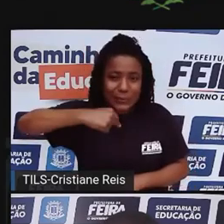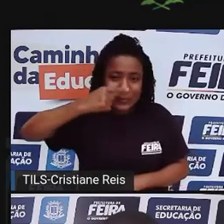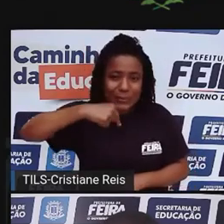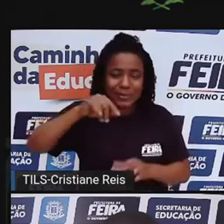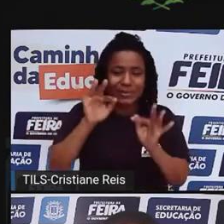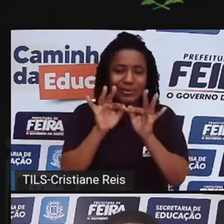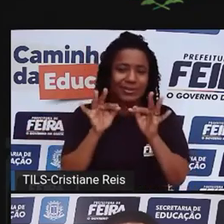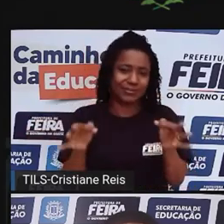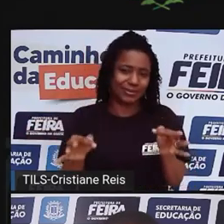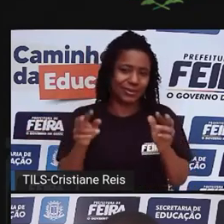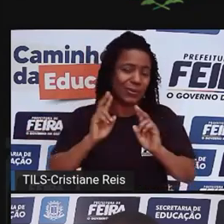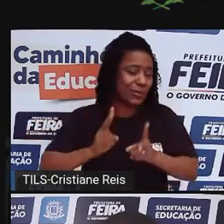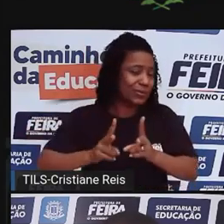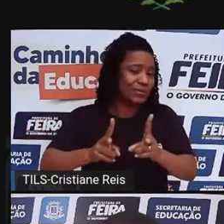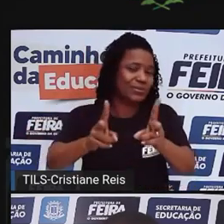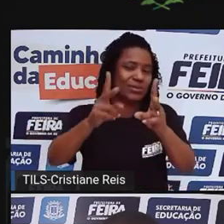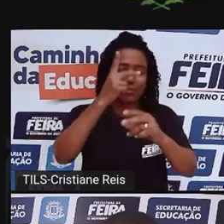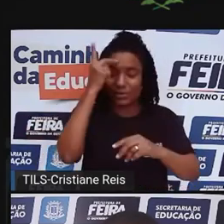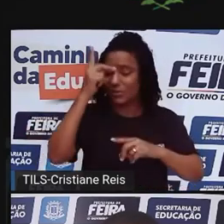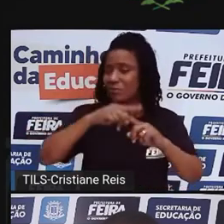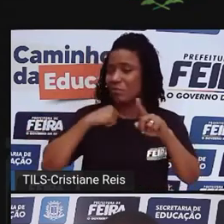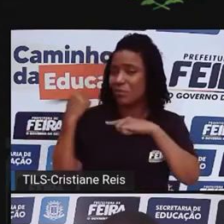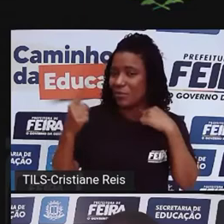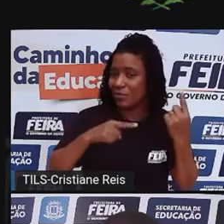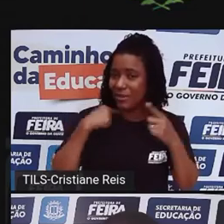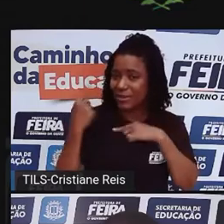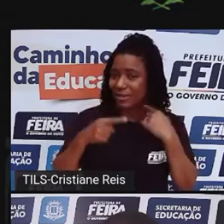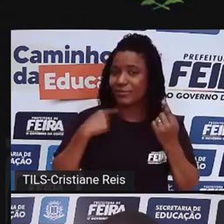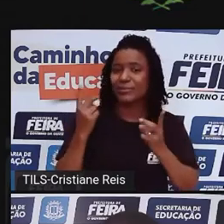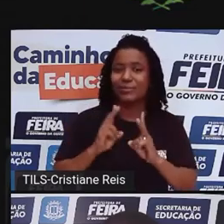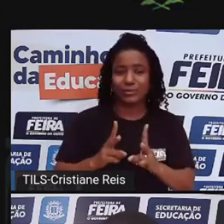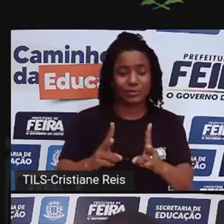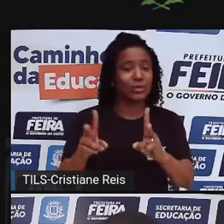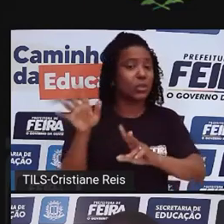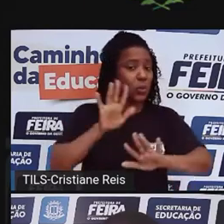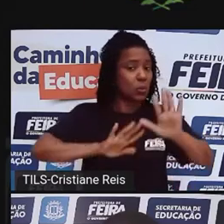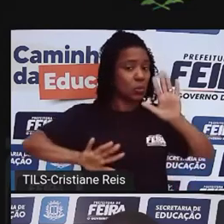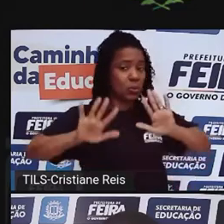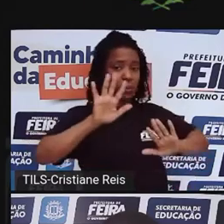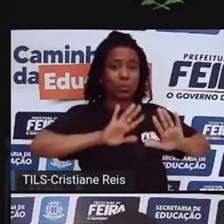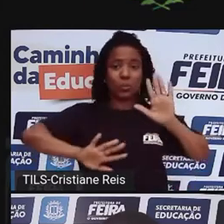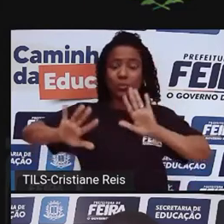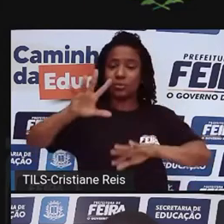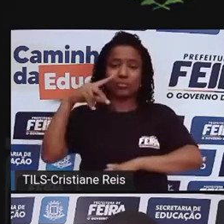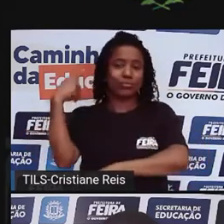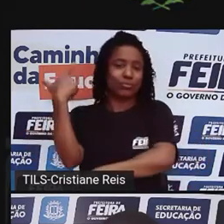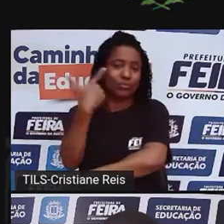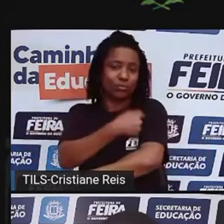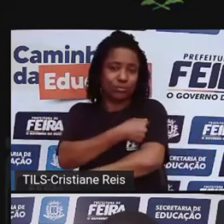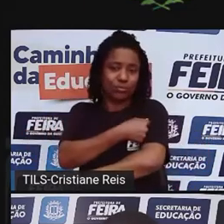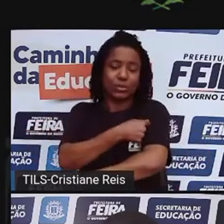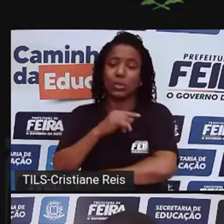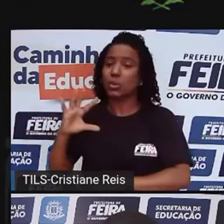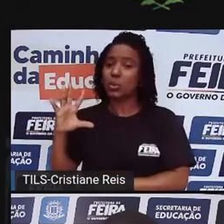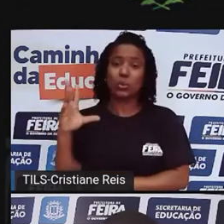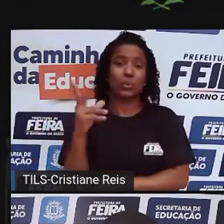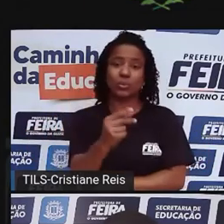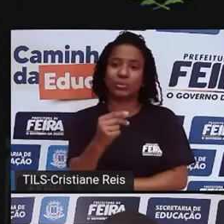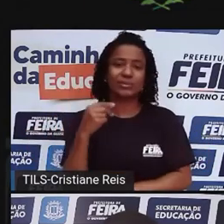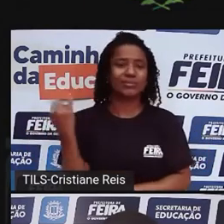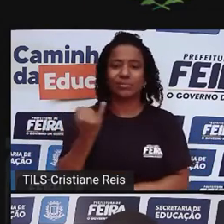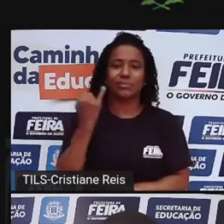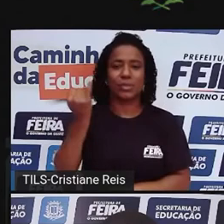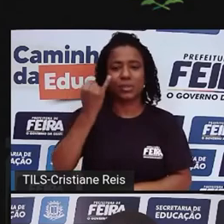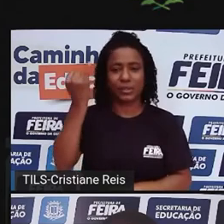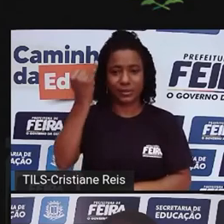continua aí assolando e matando muitas pessoas, temos que ter cuidado e vacina para todos, todas e todos que é necessário e a